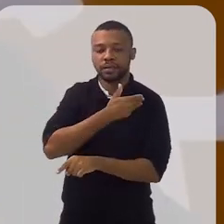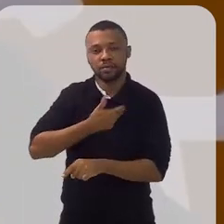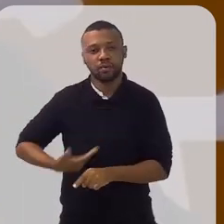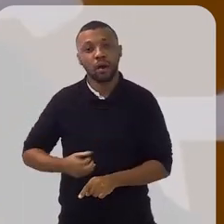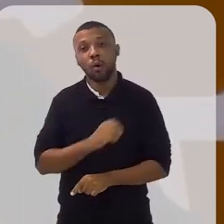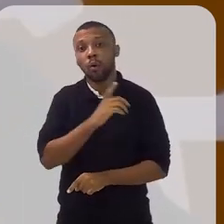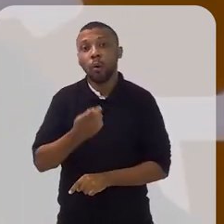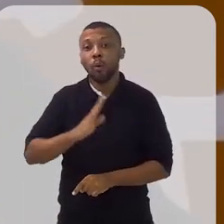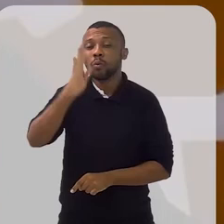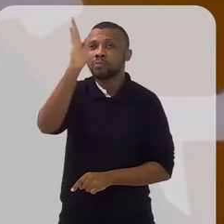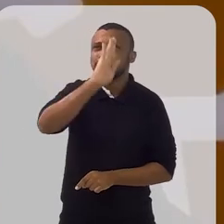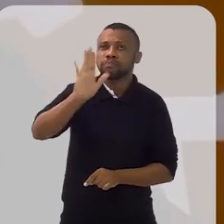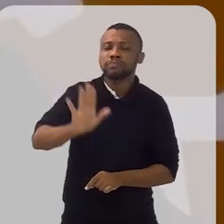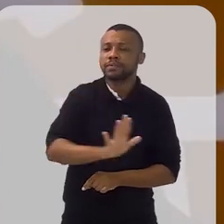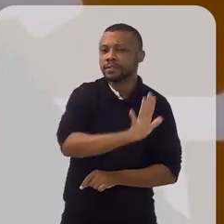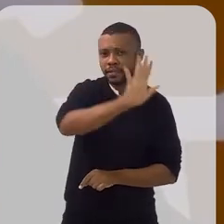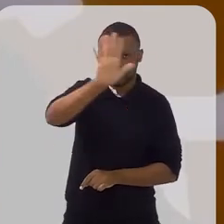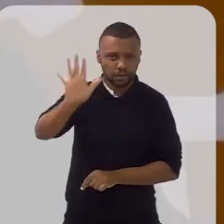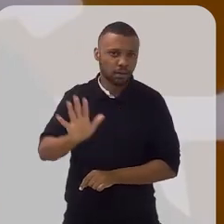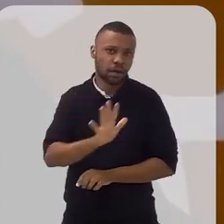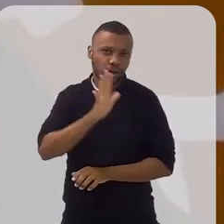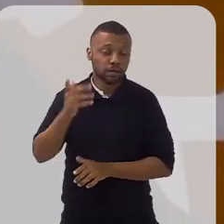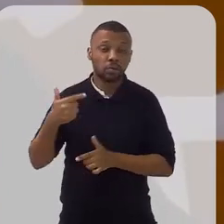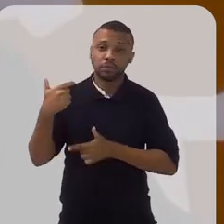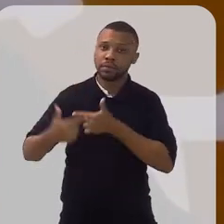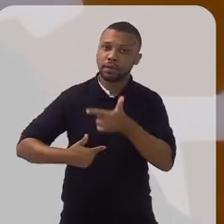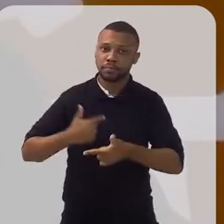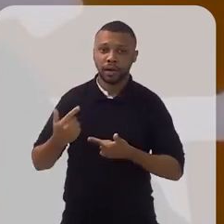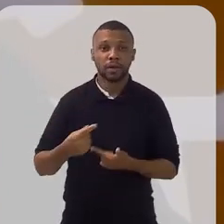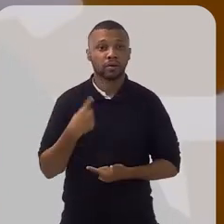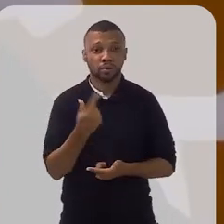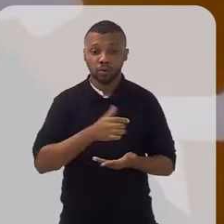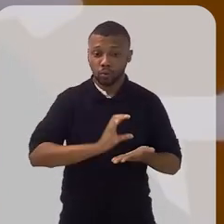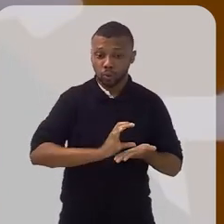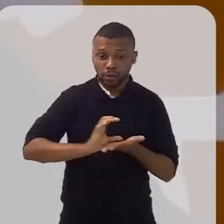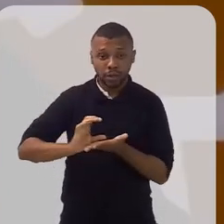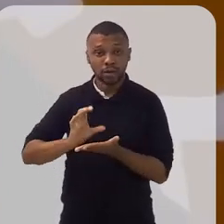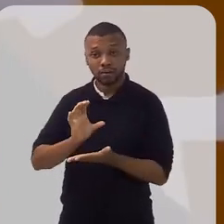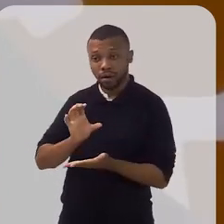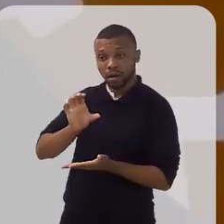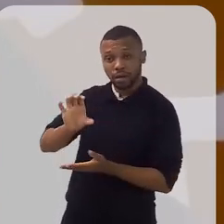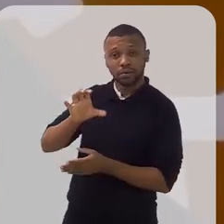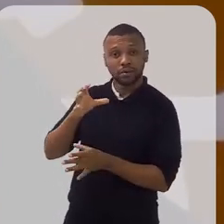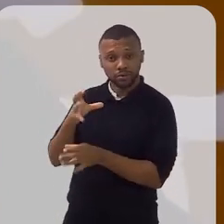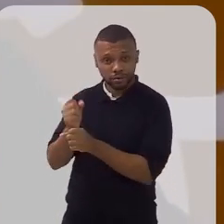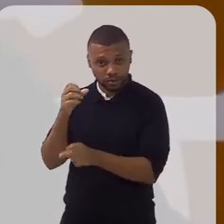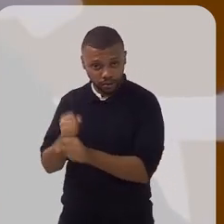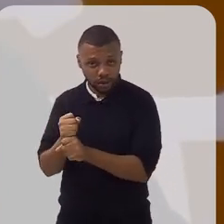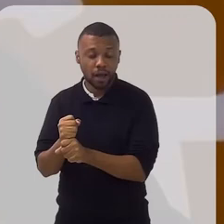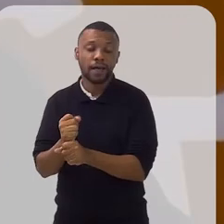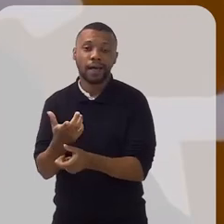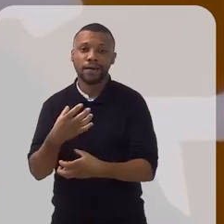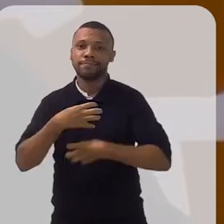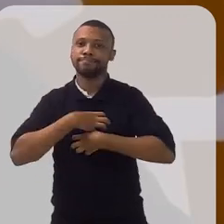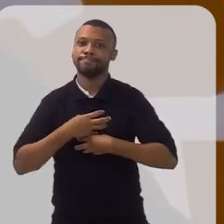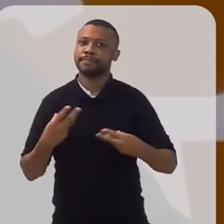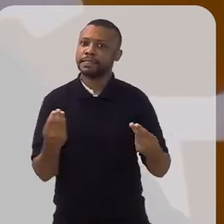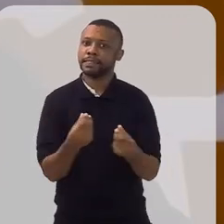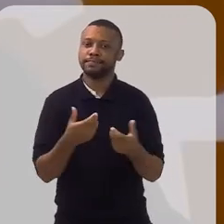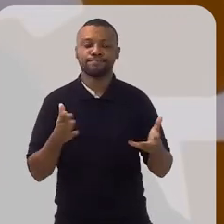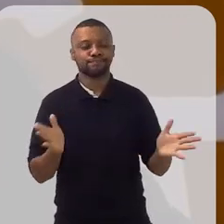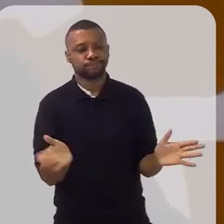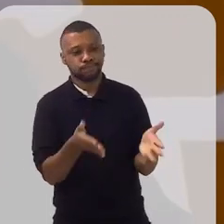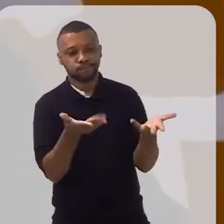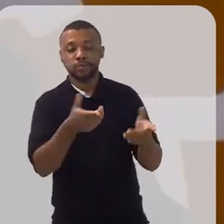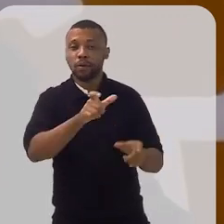Então, o grande trabalho que o CRC tem conduzido é sensibilizar os profissionais da contabilidade do Estado